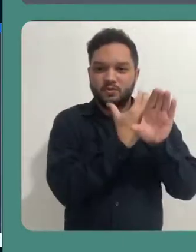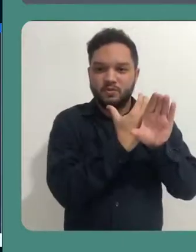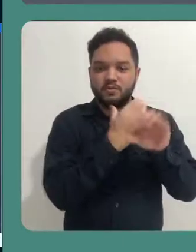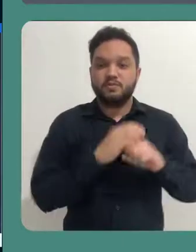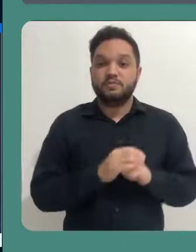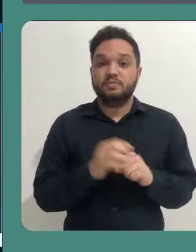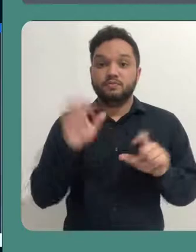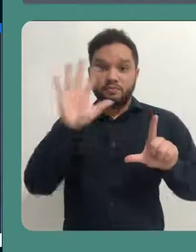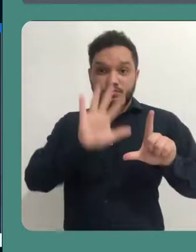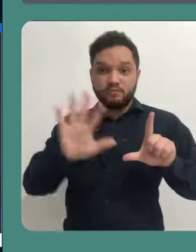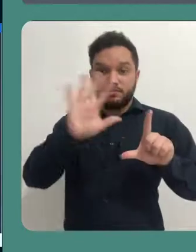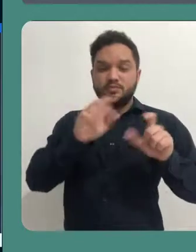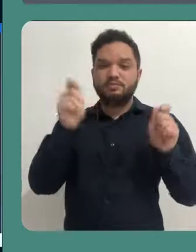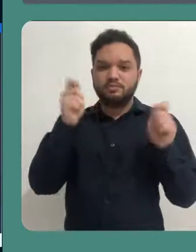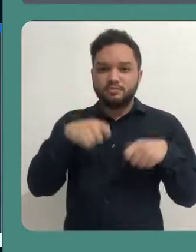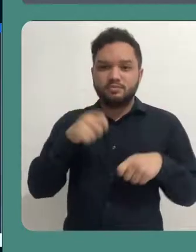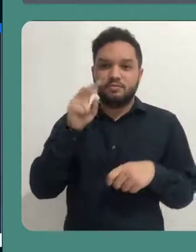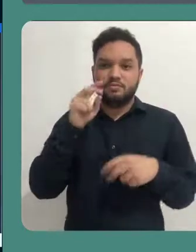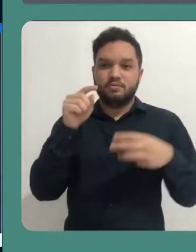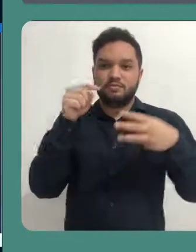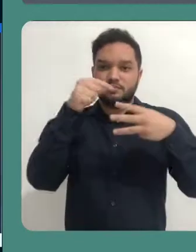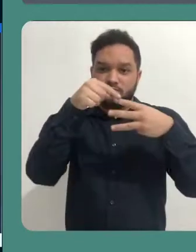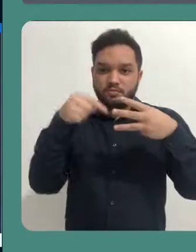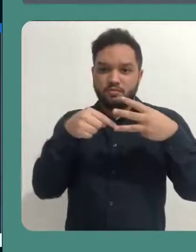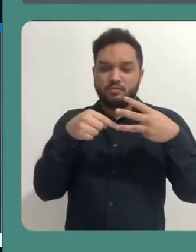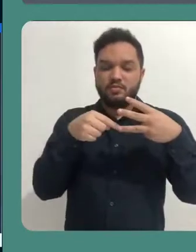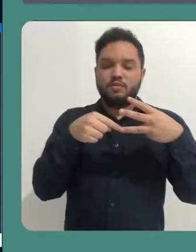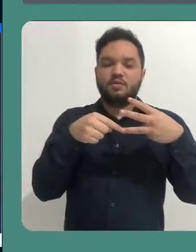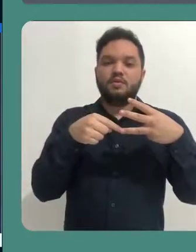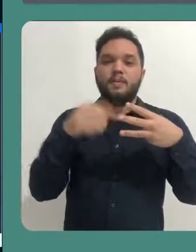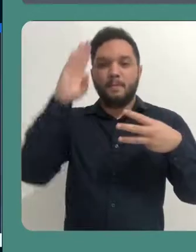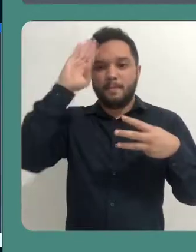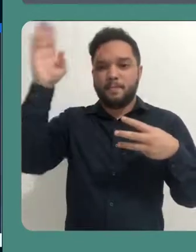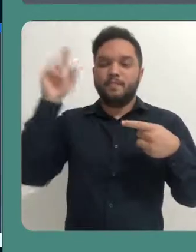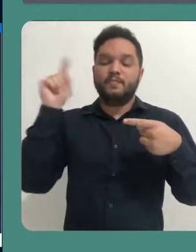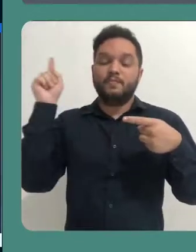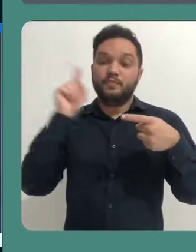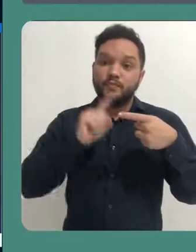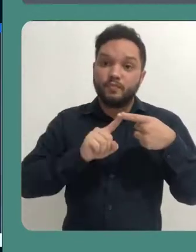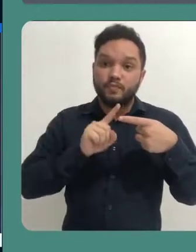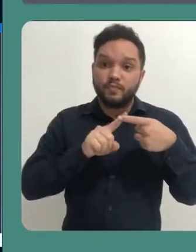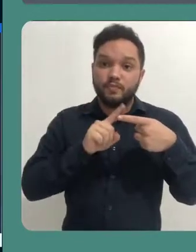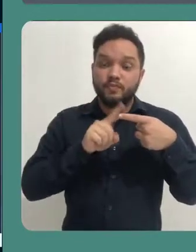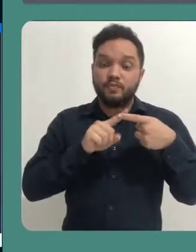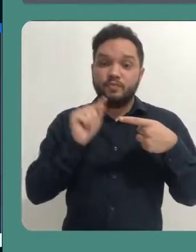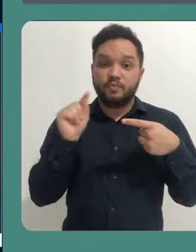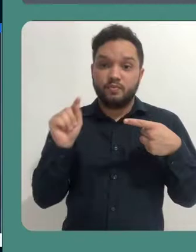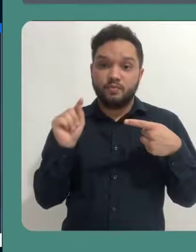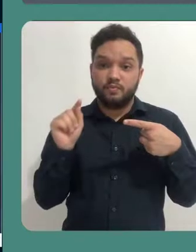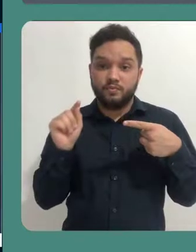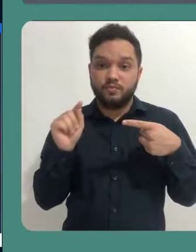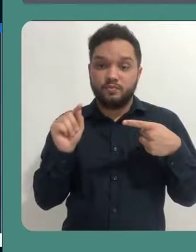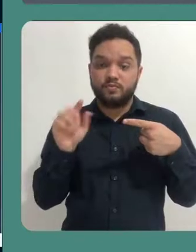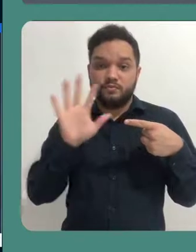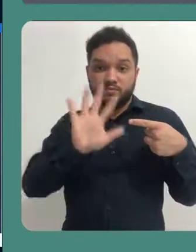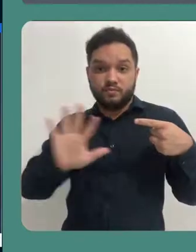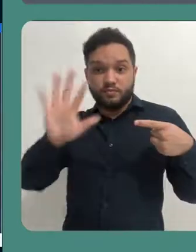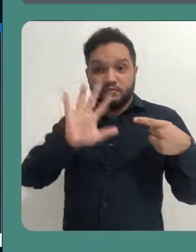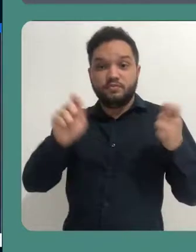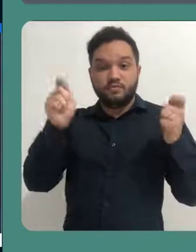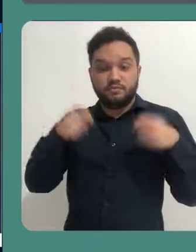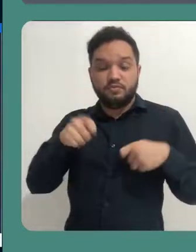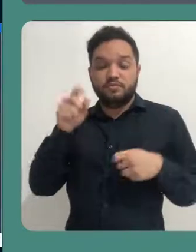webconferência. Nesse espaço você vai encontrar três blocos principais. O primeiro deles trata do